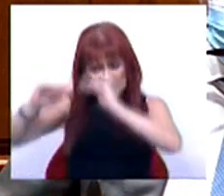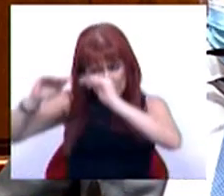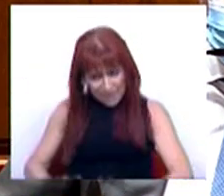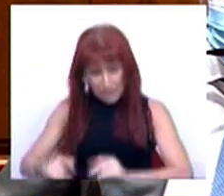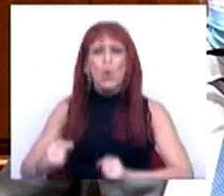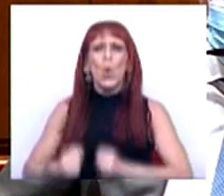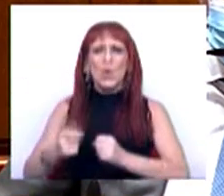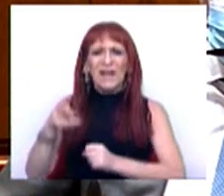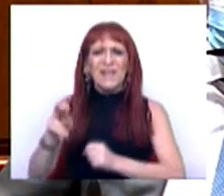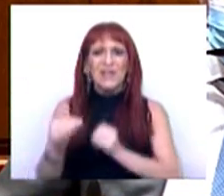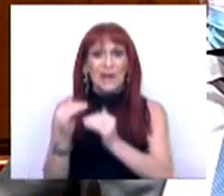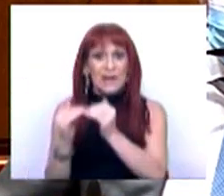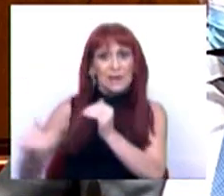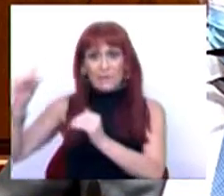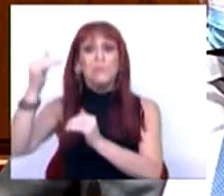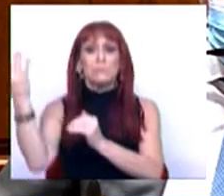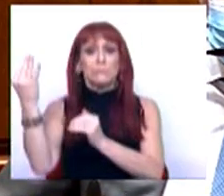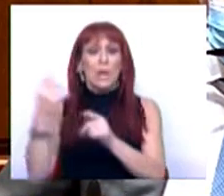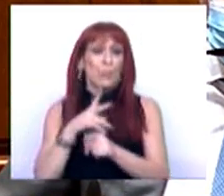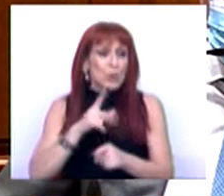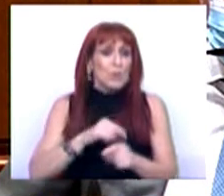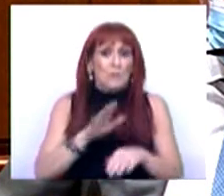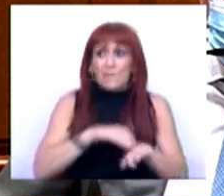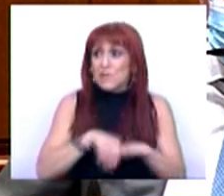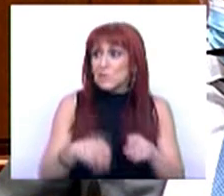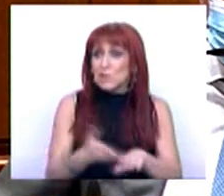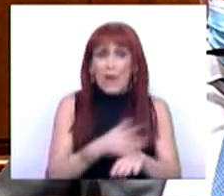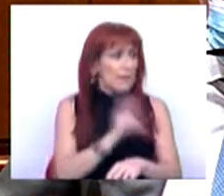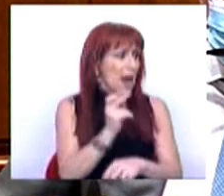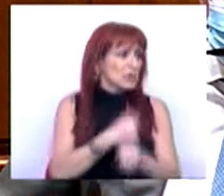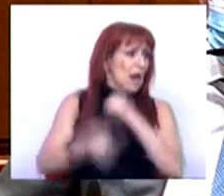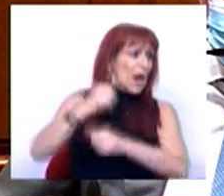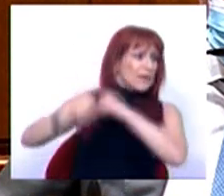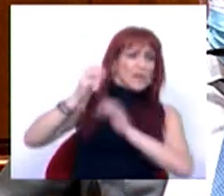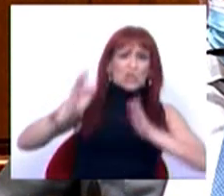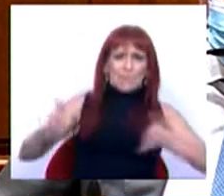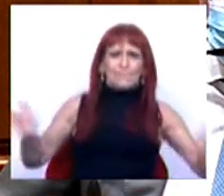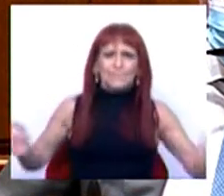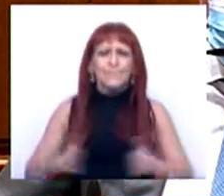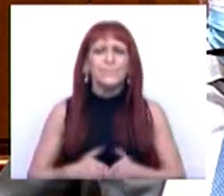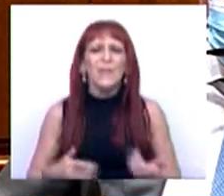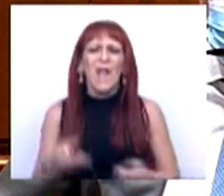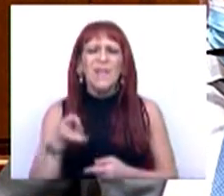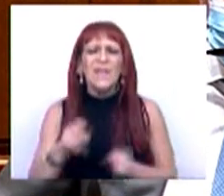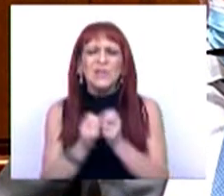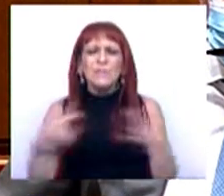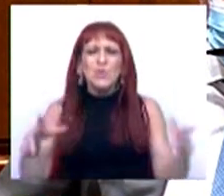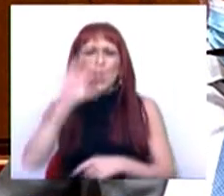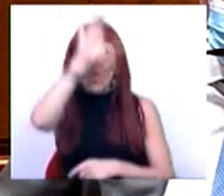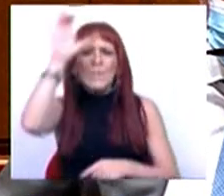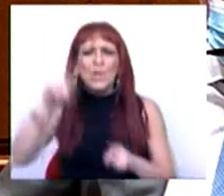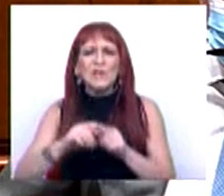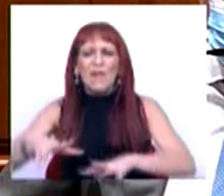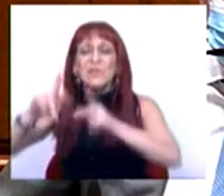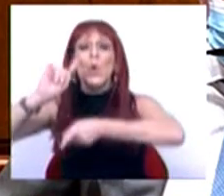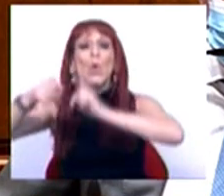conseguem taxas mais elevadas. Sim, mas Portugal também o fez, há umas décadas atrás. As taxas de crescimento dos países que estão